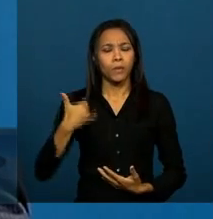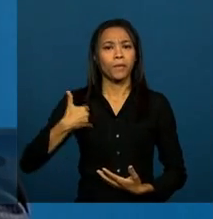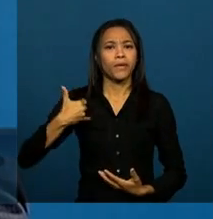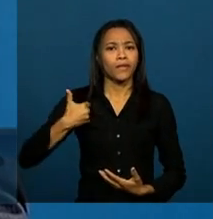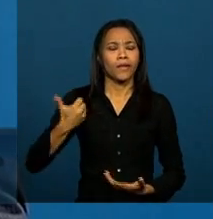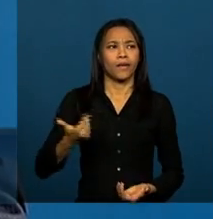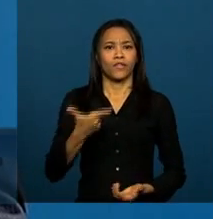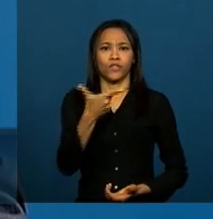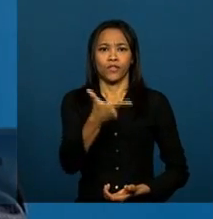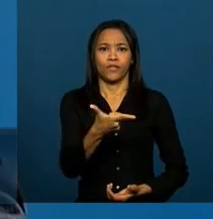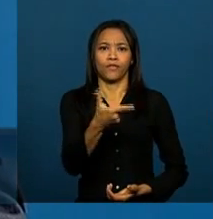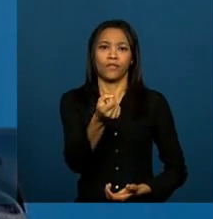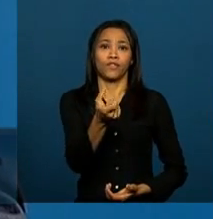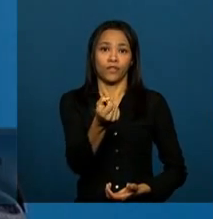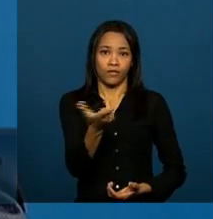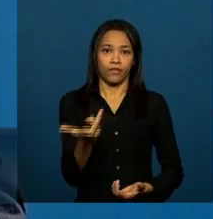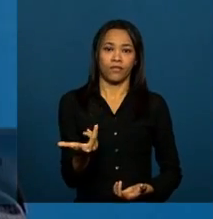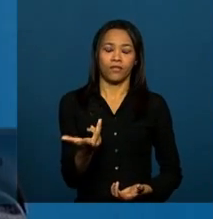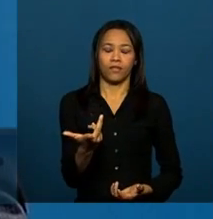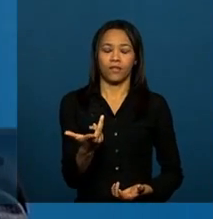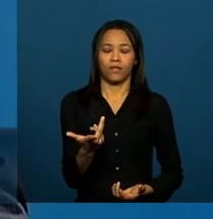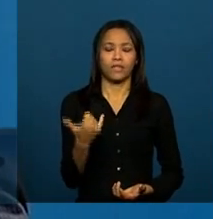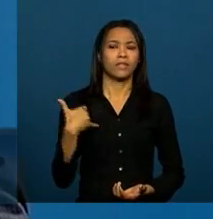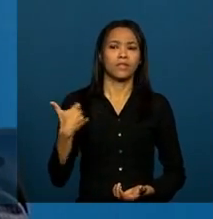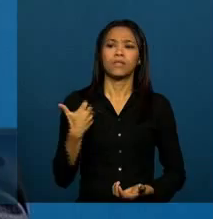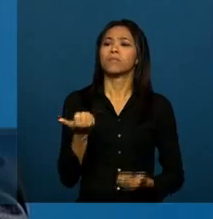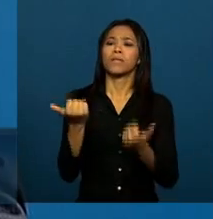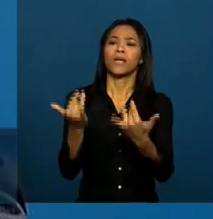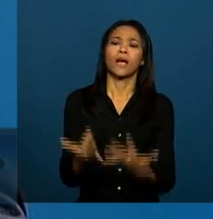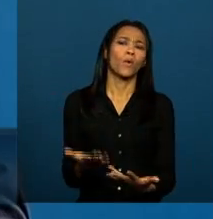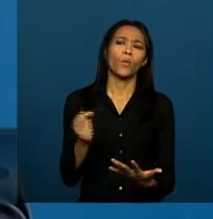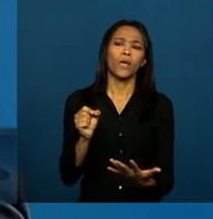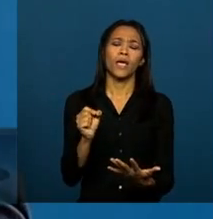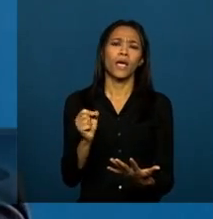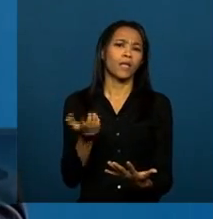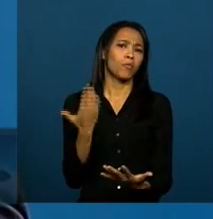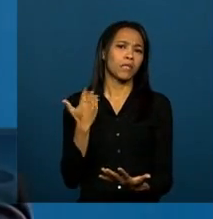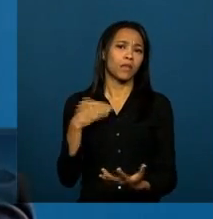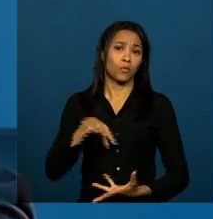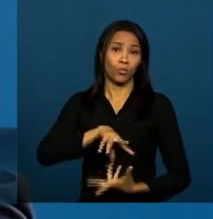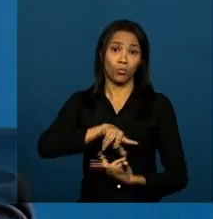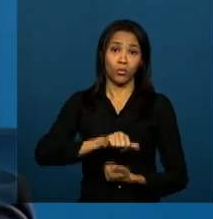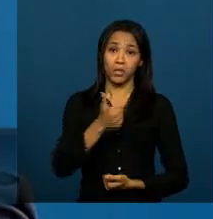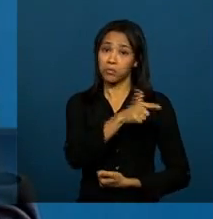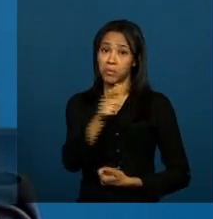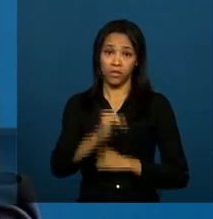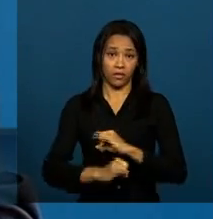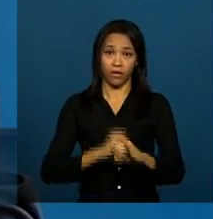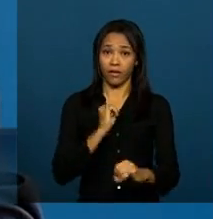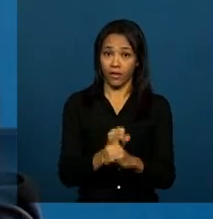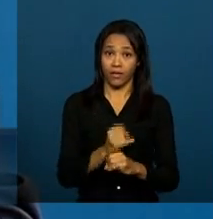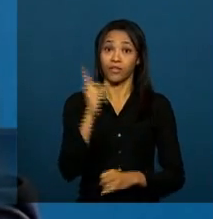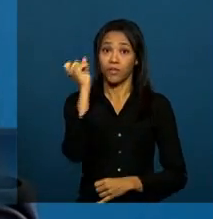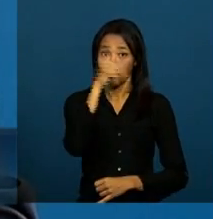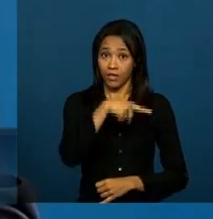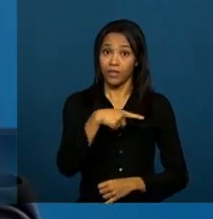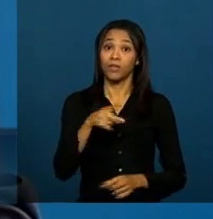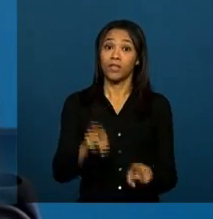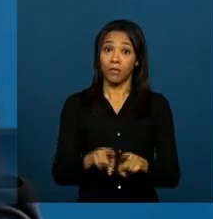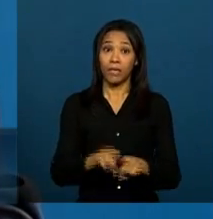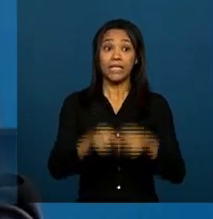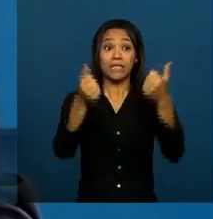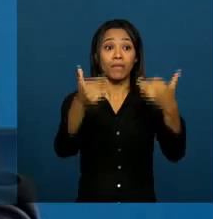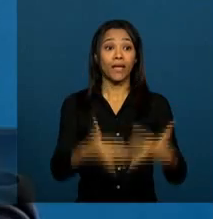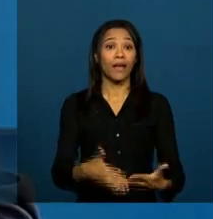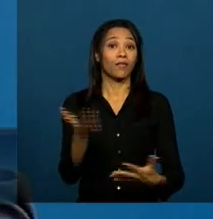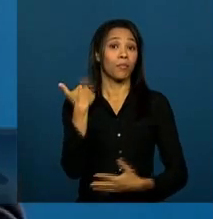etária dos 20 e poucos anos o que era o mundo sem internet. Como é difícil explicar para muitos de nós o que era o mundo